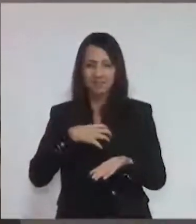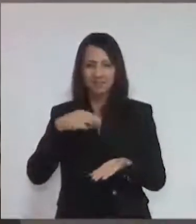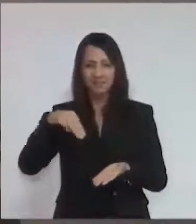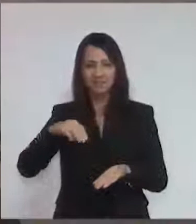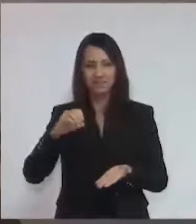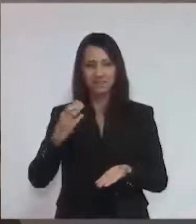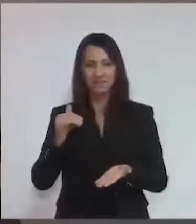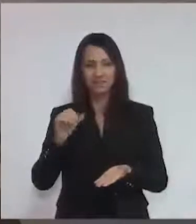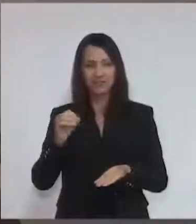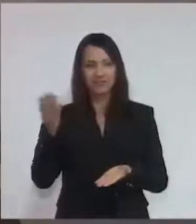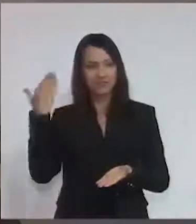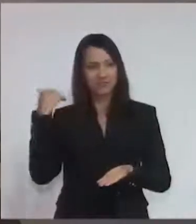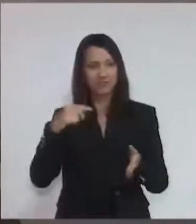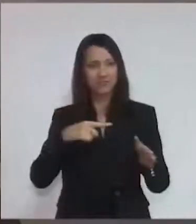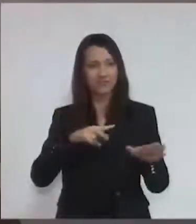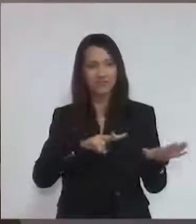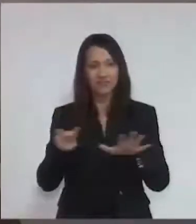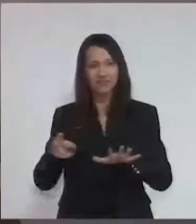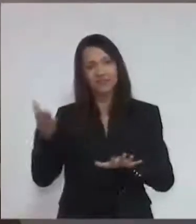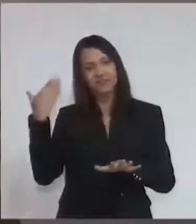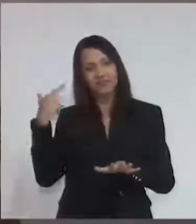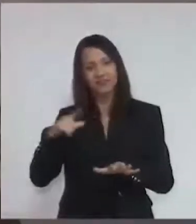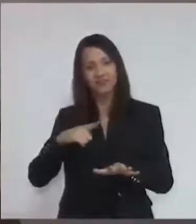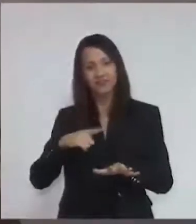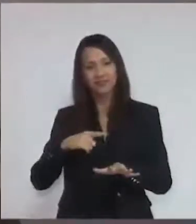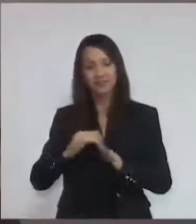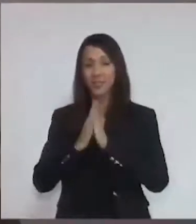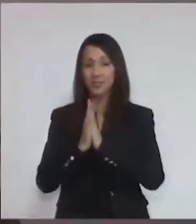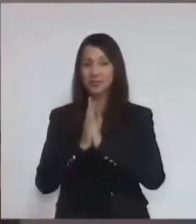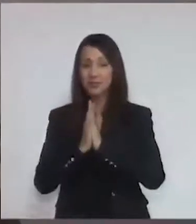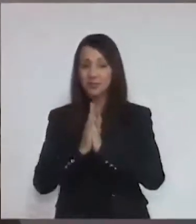na semana passada, uma moção de apelo